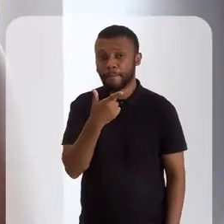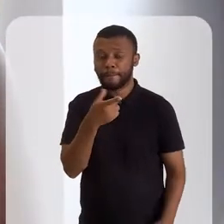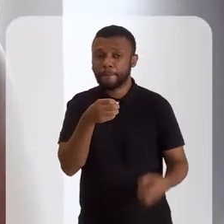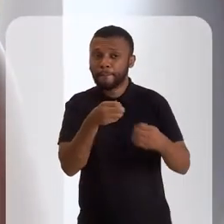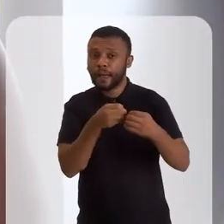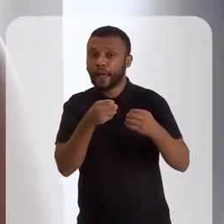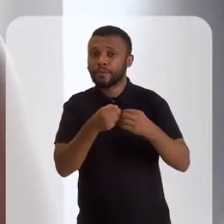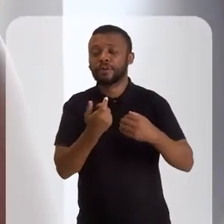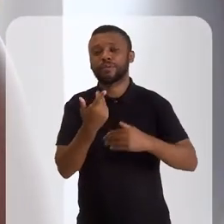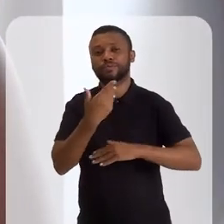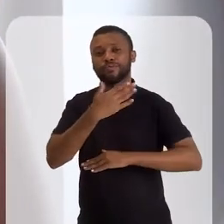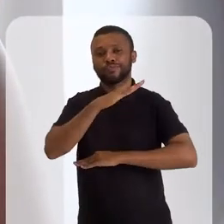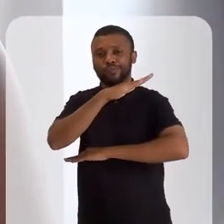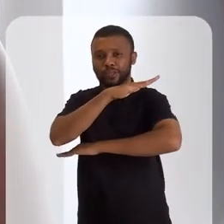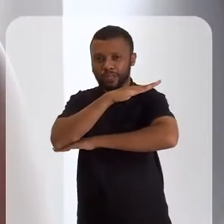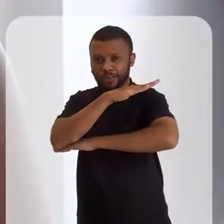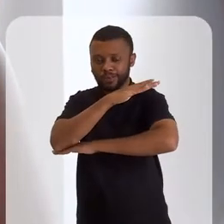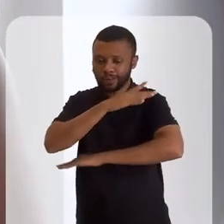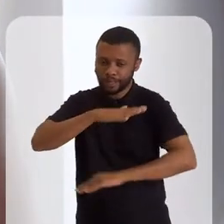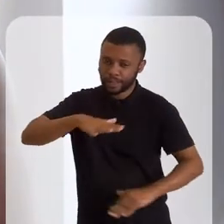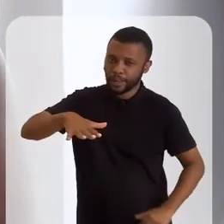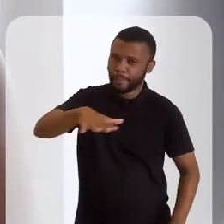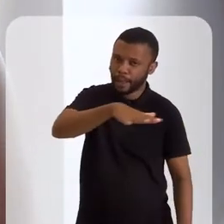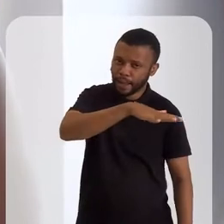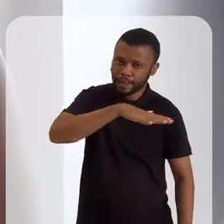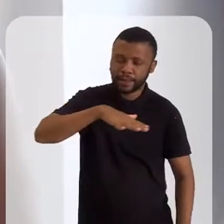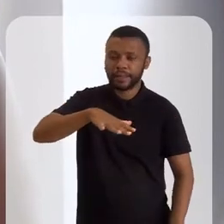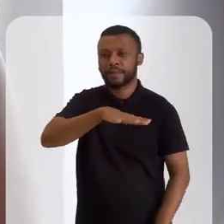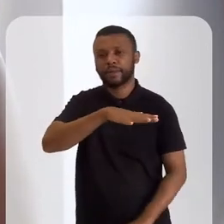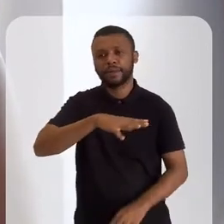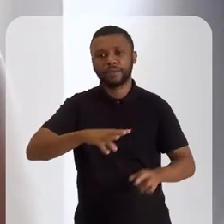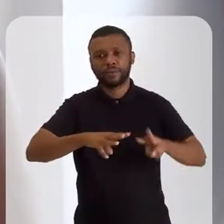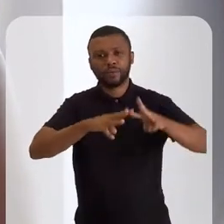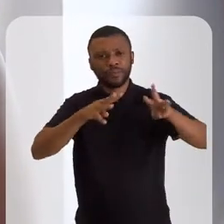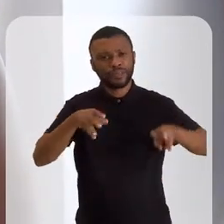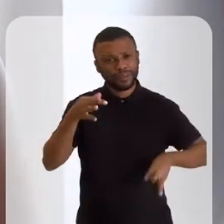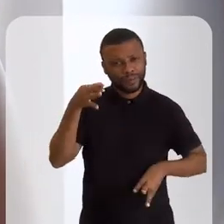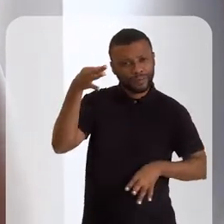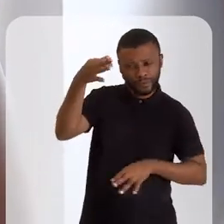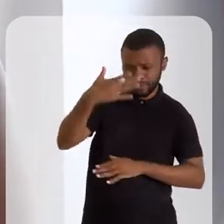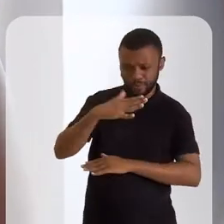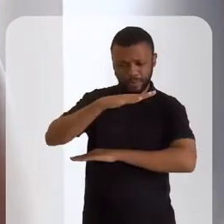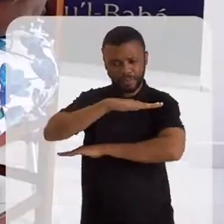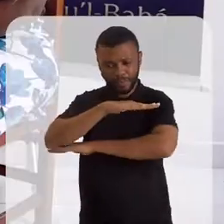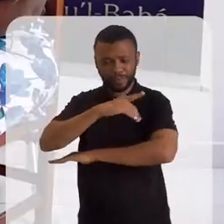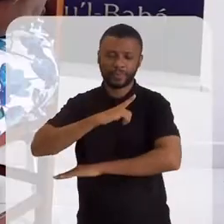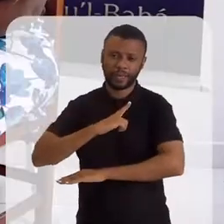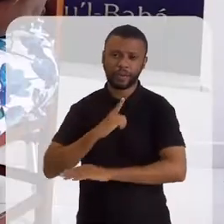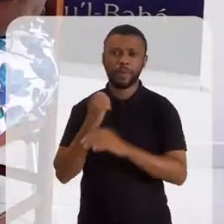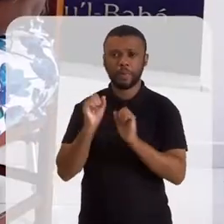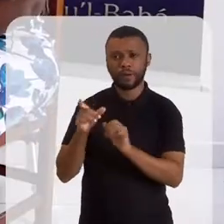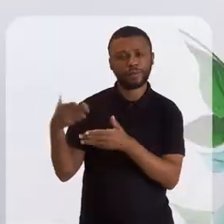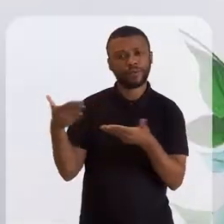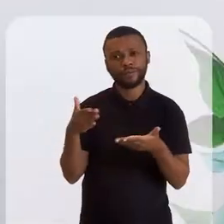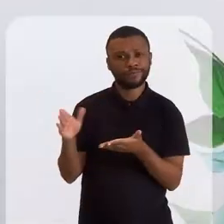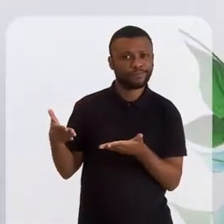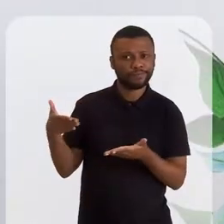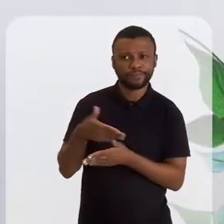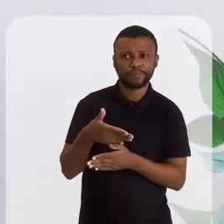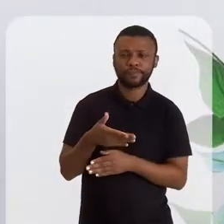bem ali naquela região dos museus. fizemos a entrevista sem máscara, porque nós somos obrigatórios.